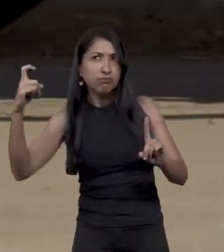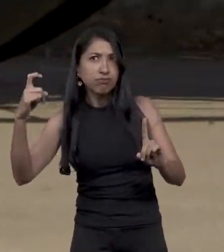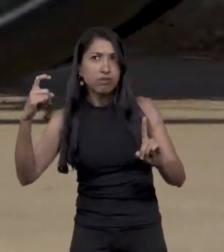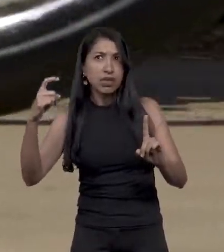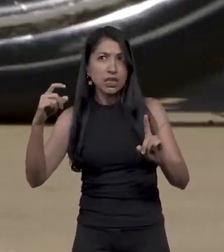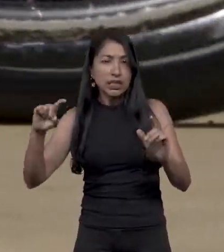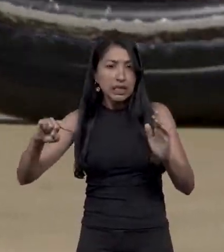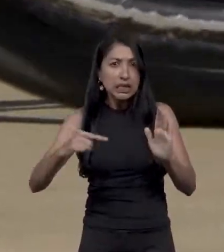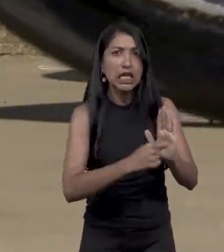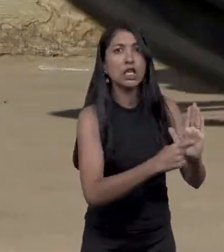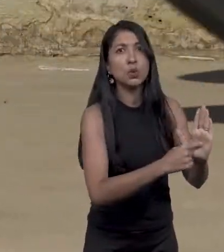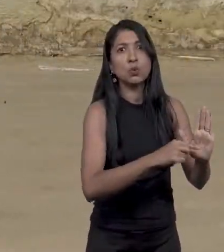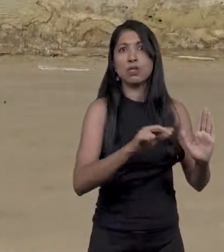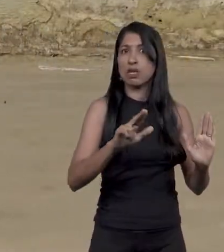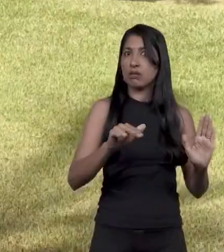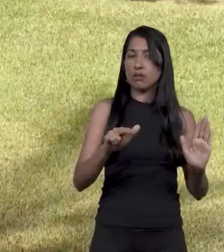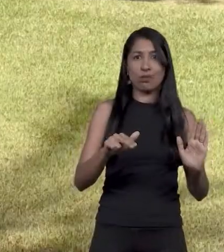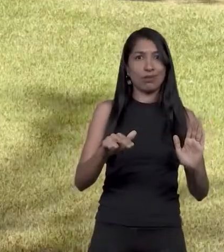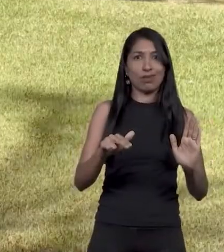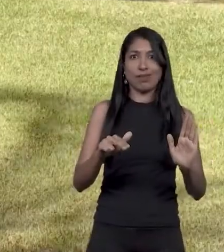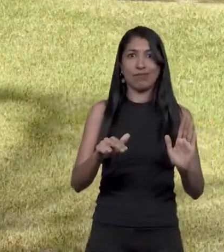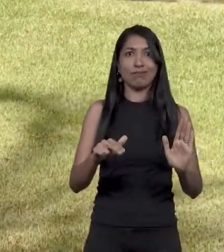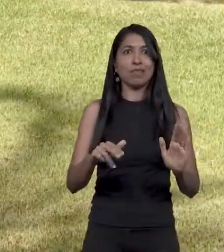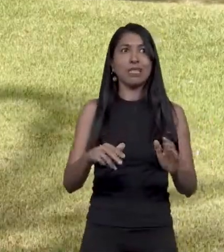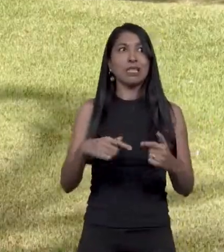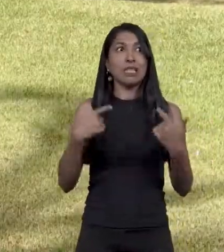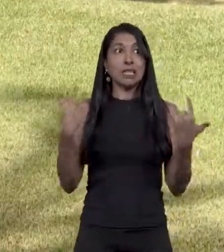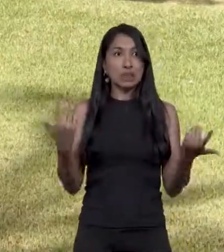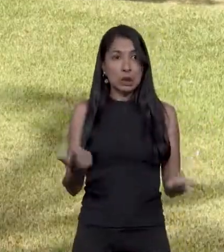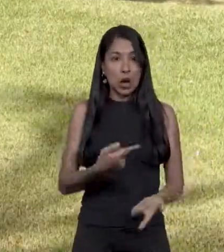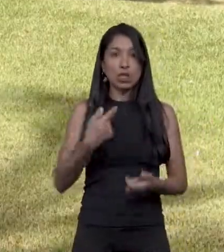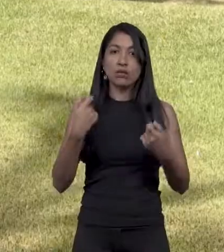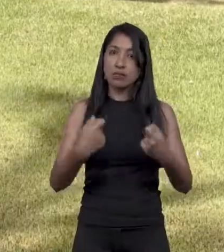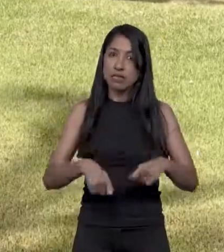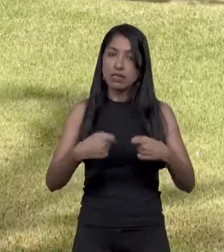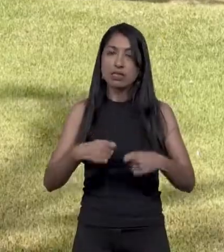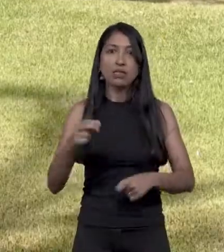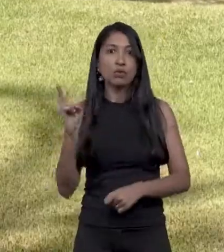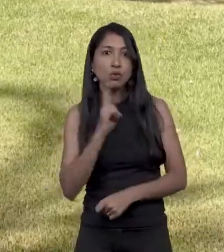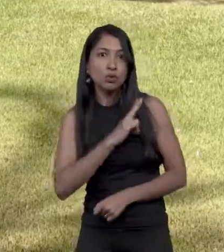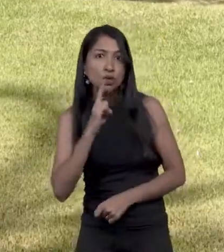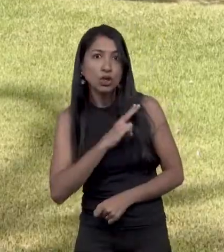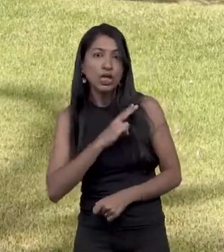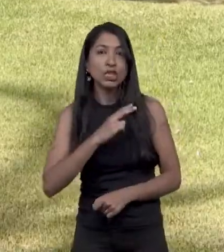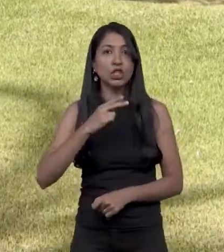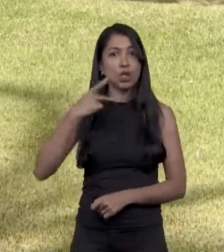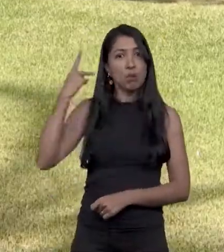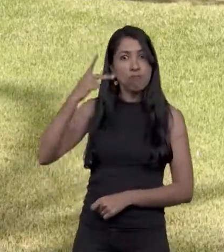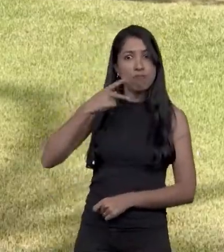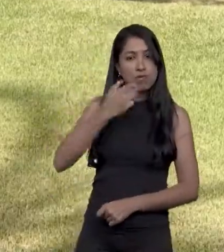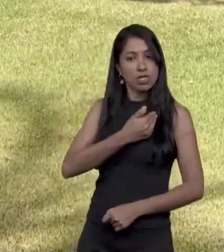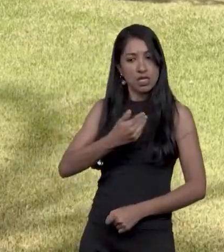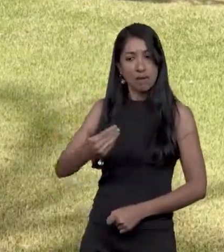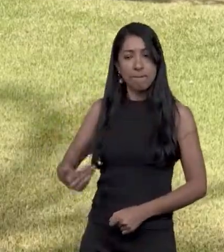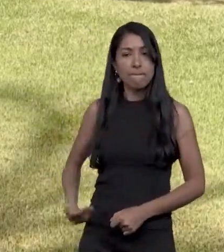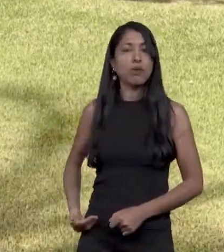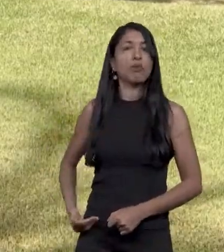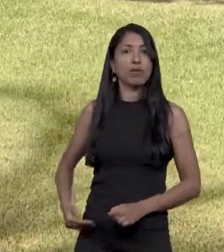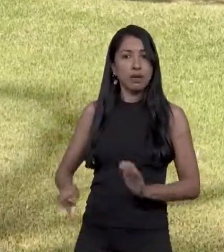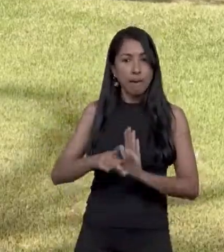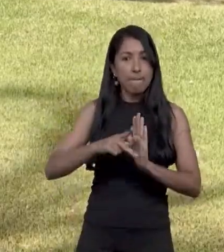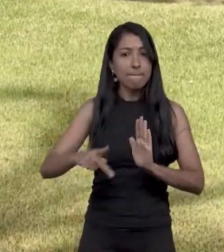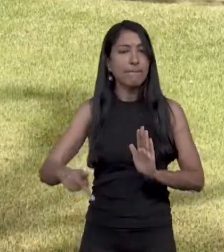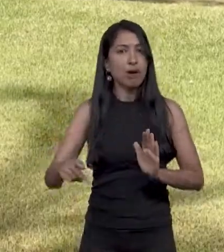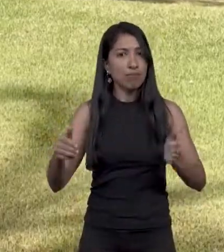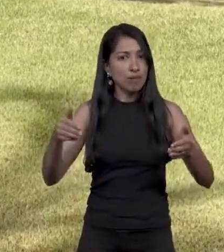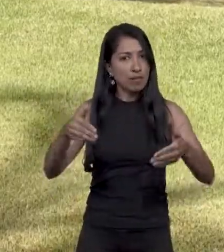agressores para fazer qualquer tipo de denúncia. O que a gente precisa, urgente, é política pública específica, propaganda do Conselho